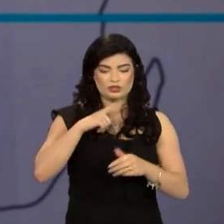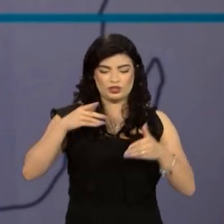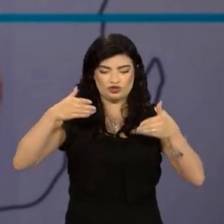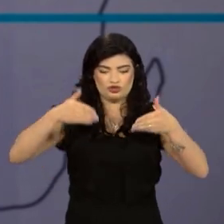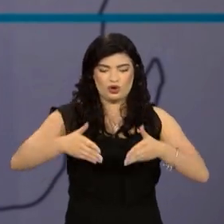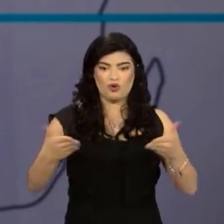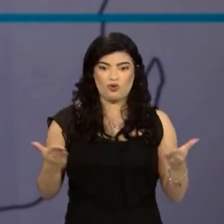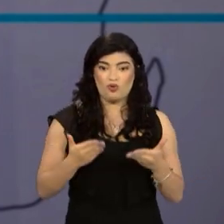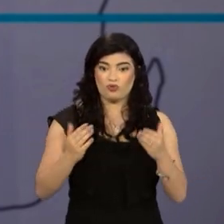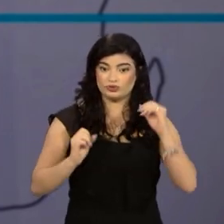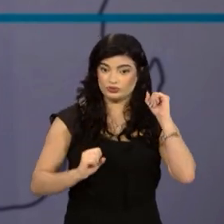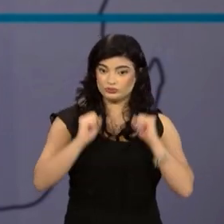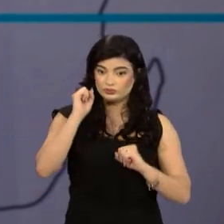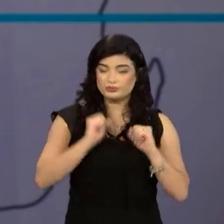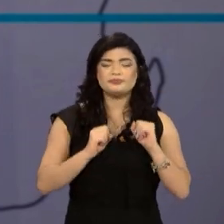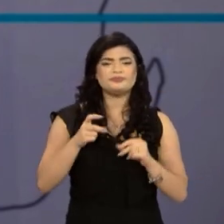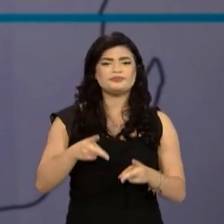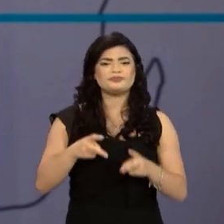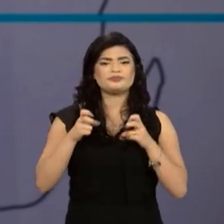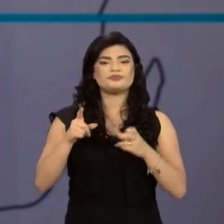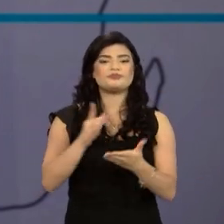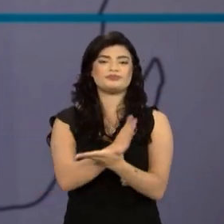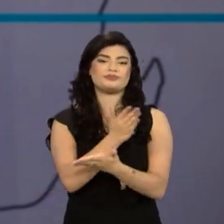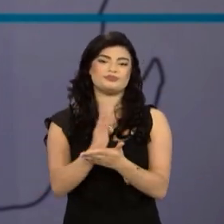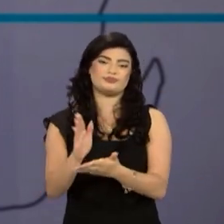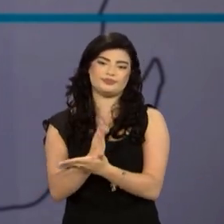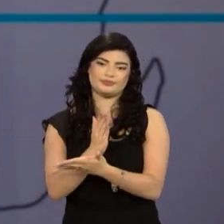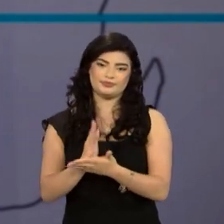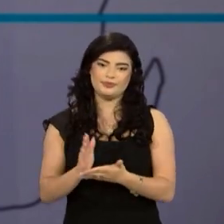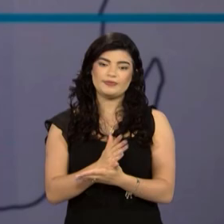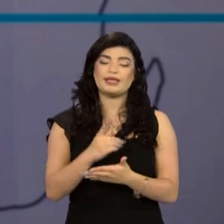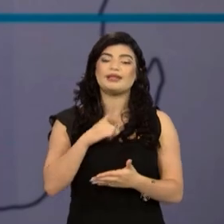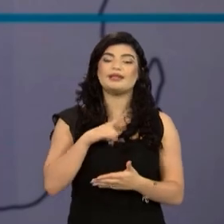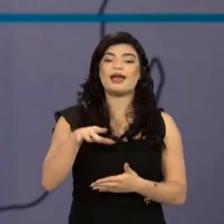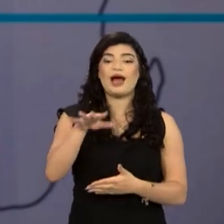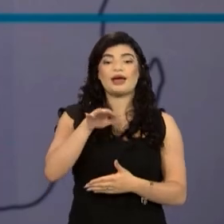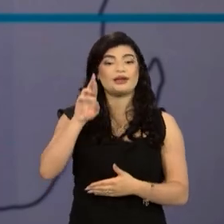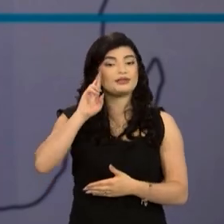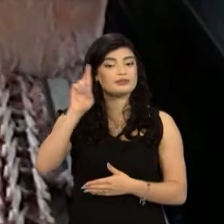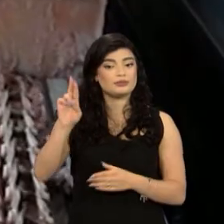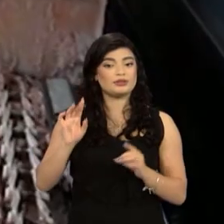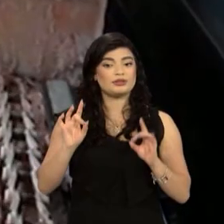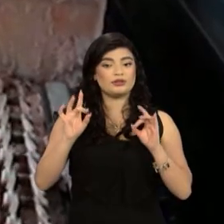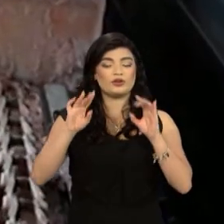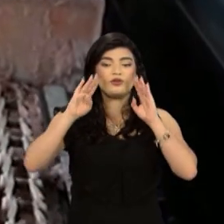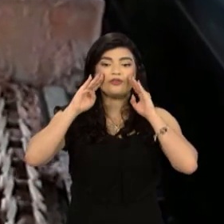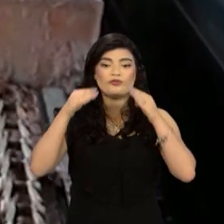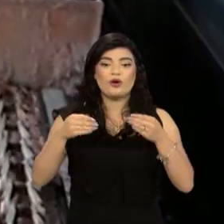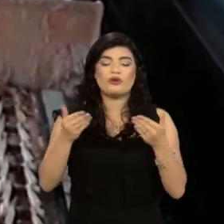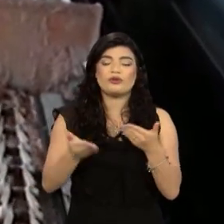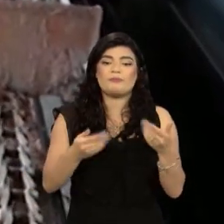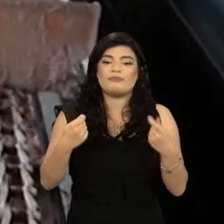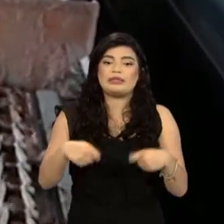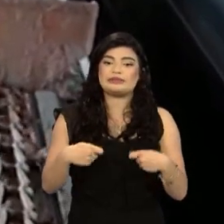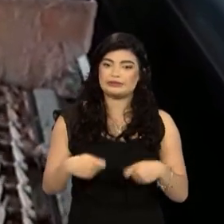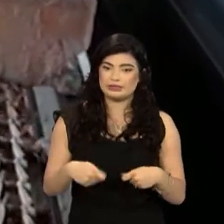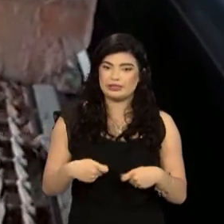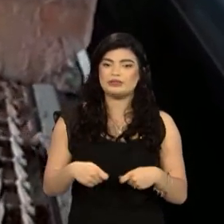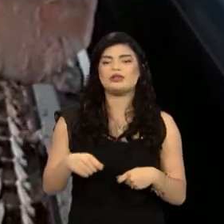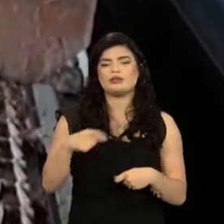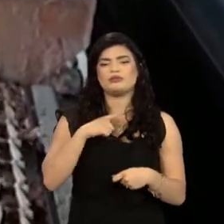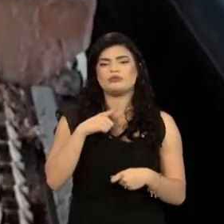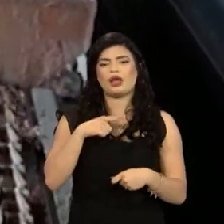hoje é gerado aqui na unidade, ele é separado. Tem uma central específica para tratar desses resíduos. Então, ele é